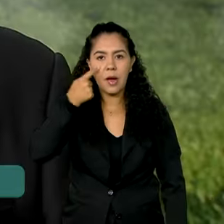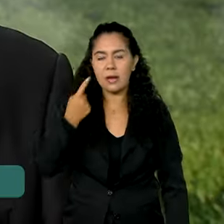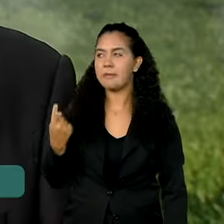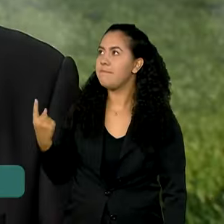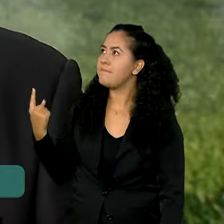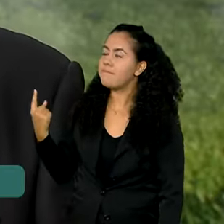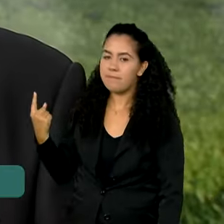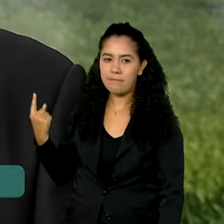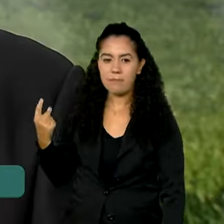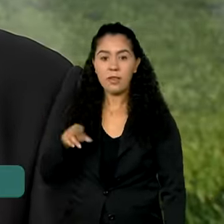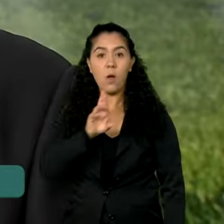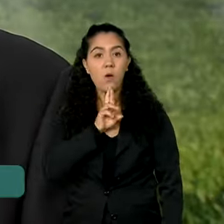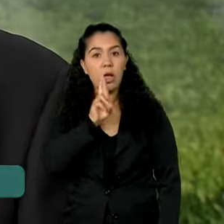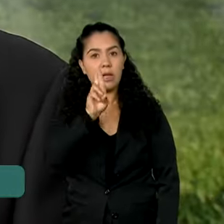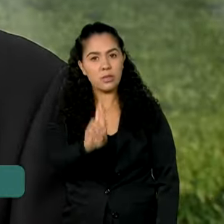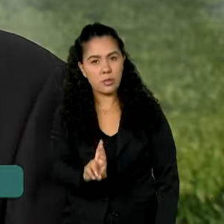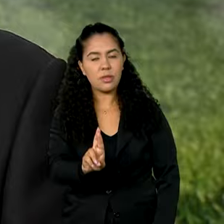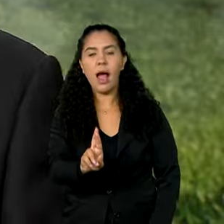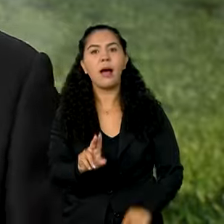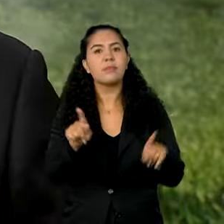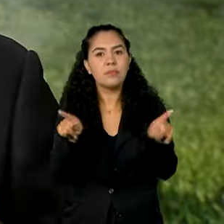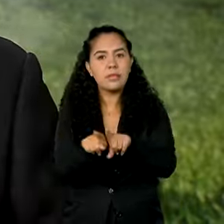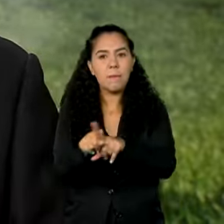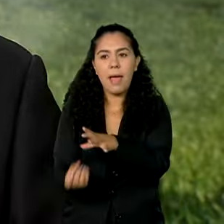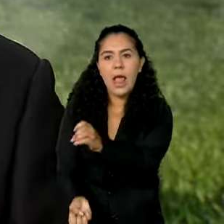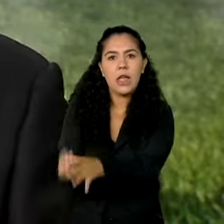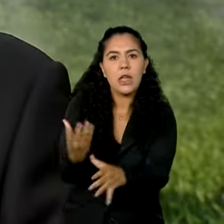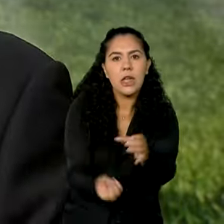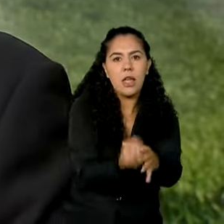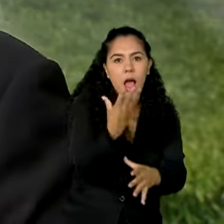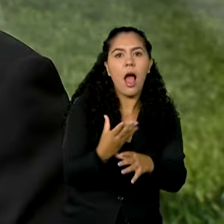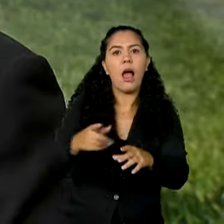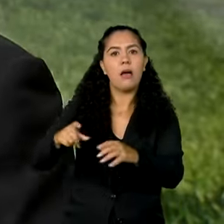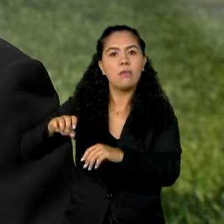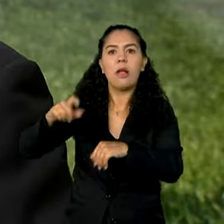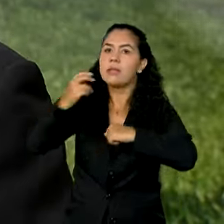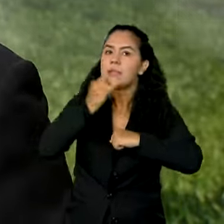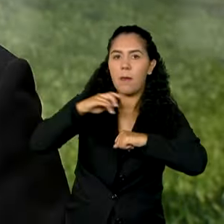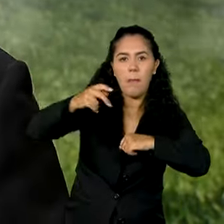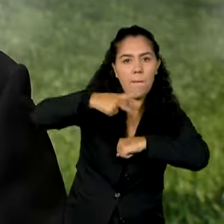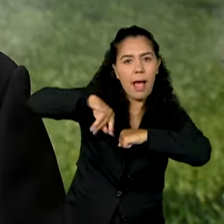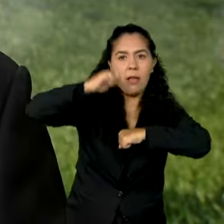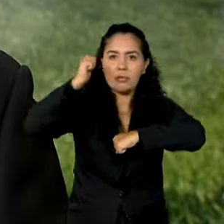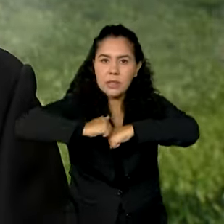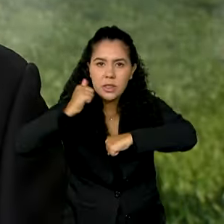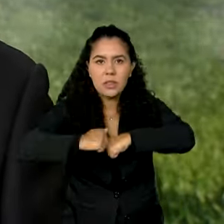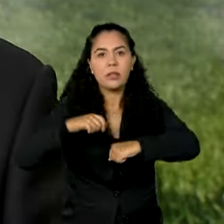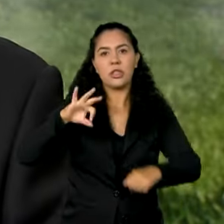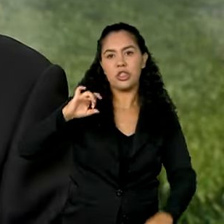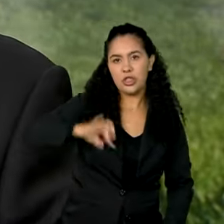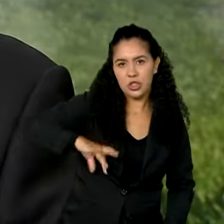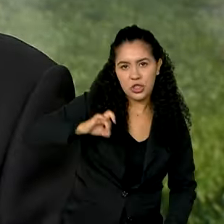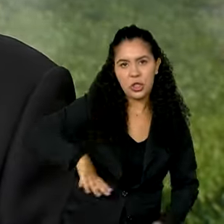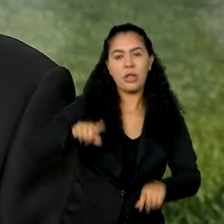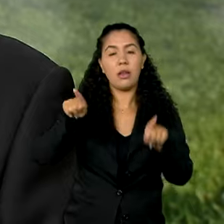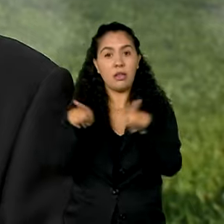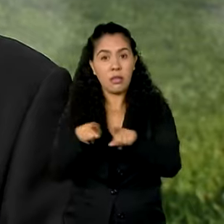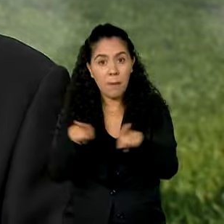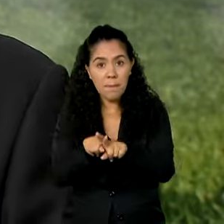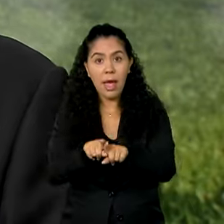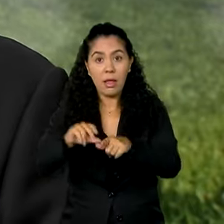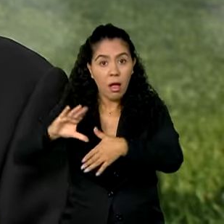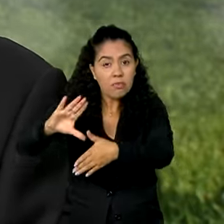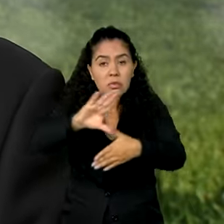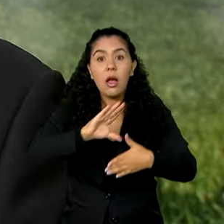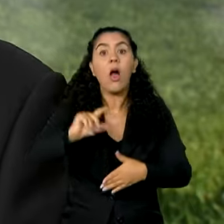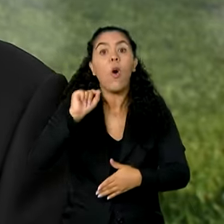O resultado, a abertura de mercados como Singapura, Chile, aqui a América Central, isso tudo fez com que